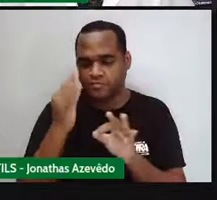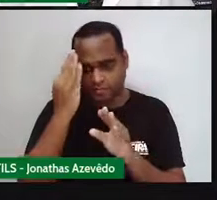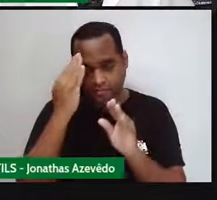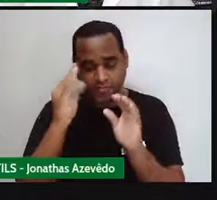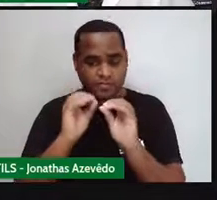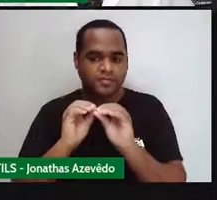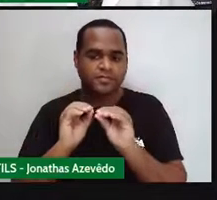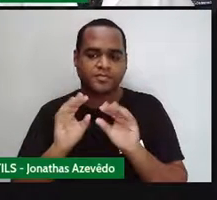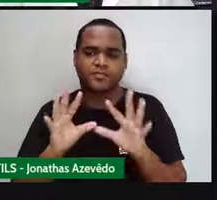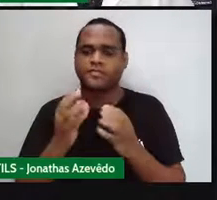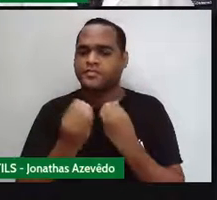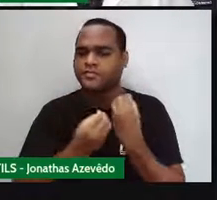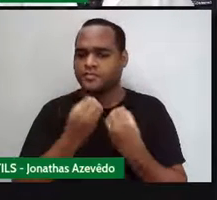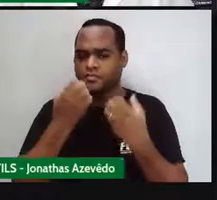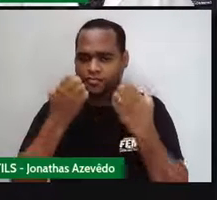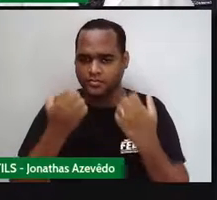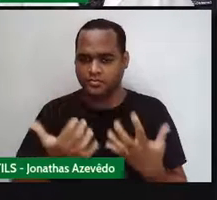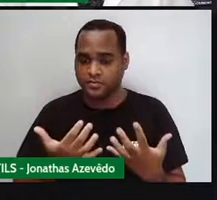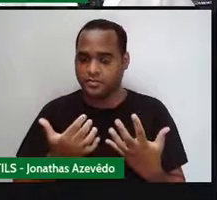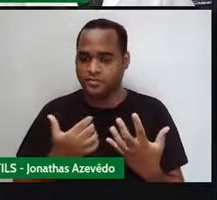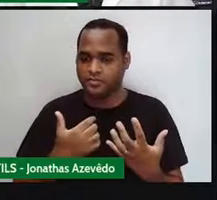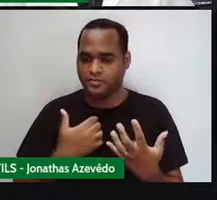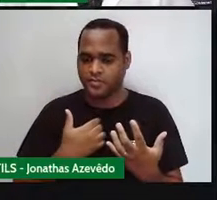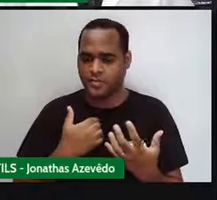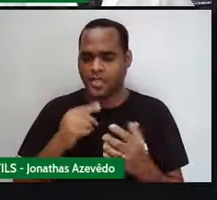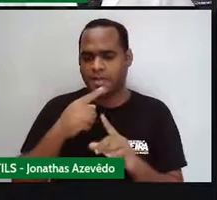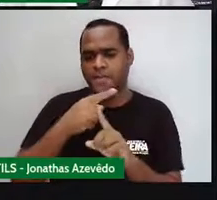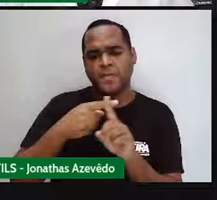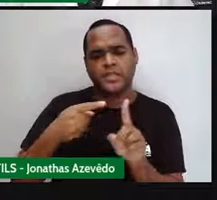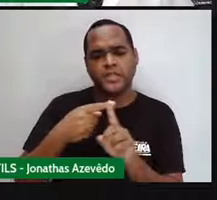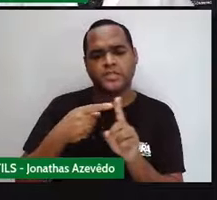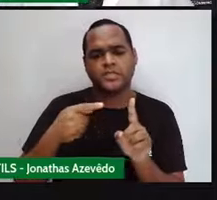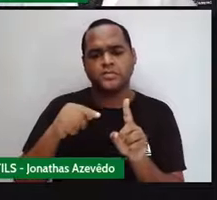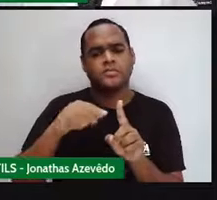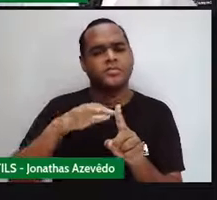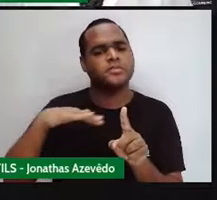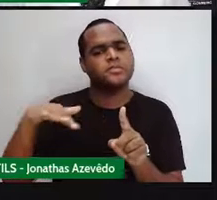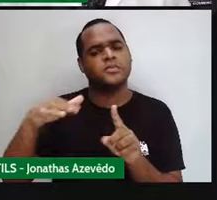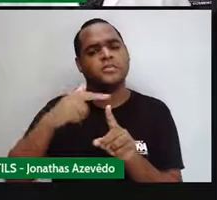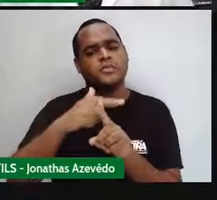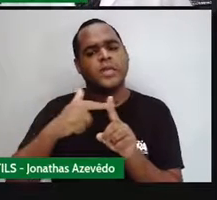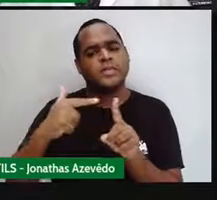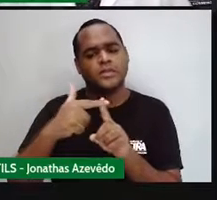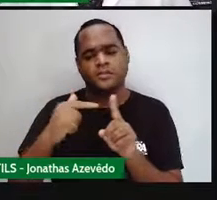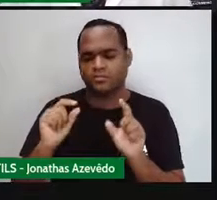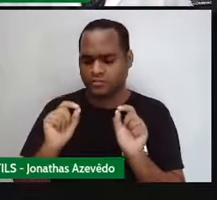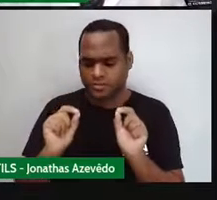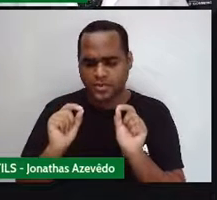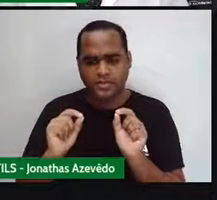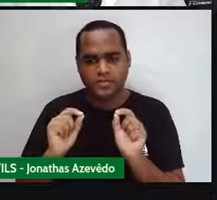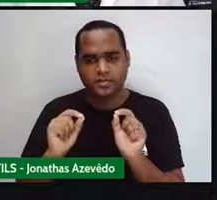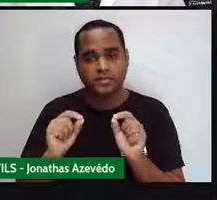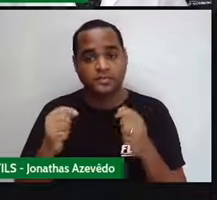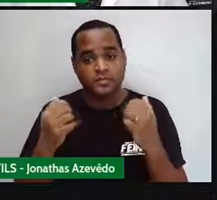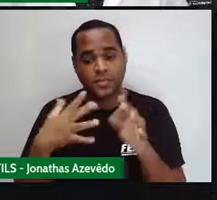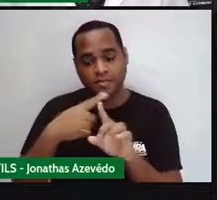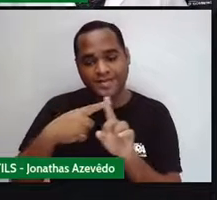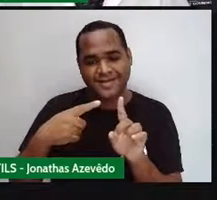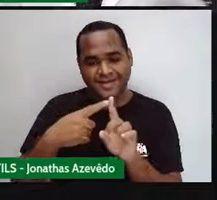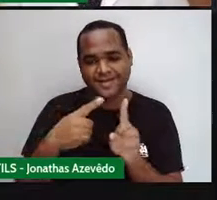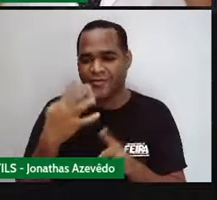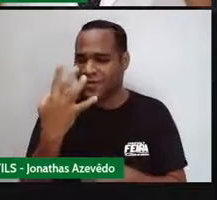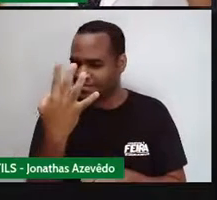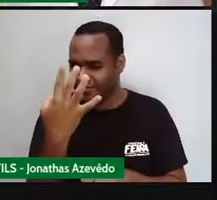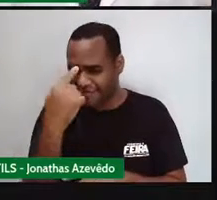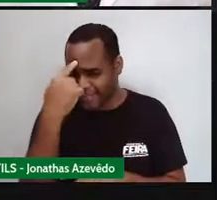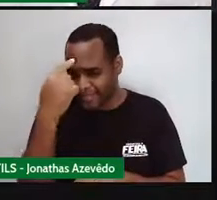que é essa metade do produto, tá? Metade. O que é que significa metade? Vamos lá. Metade de quatro. Aí